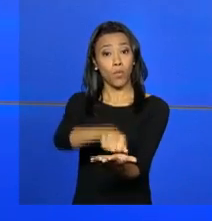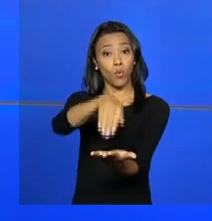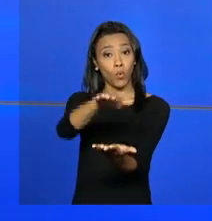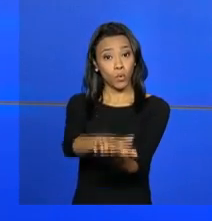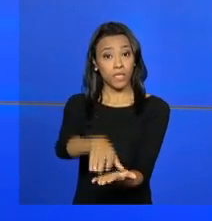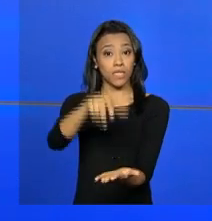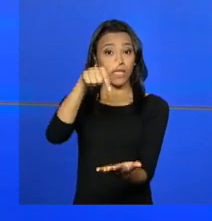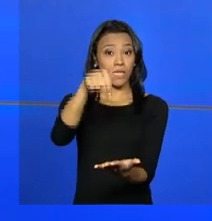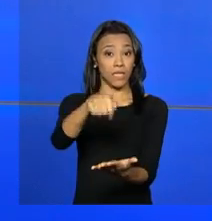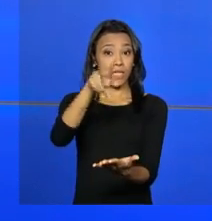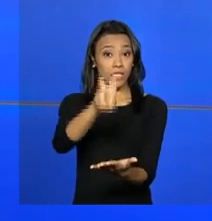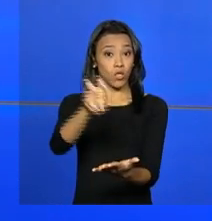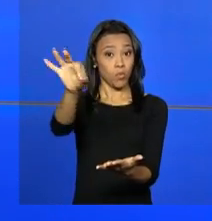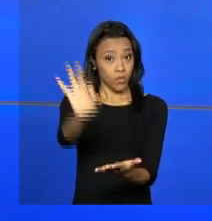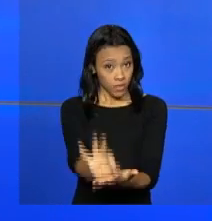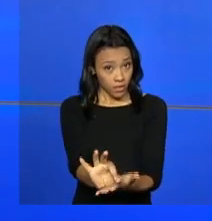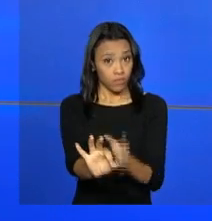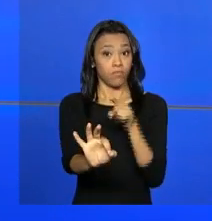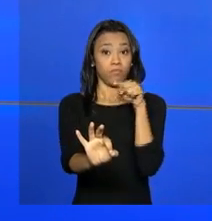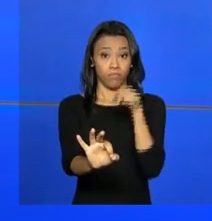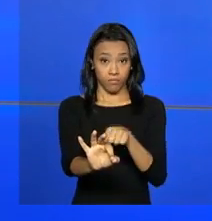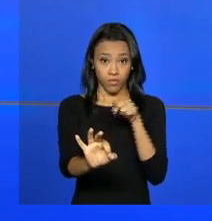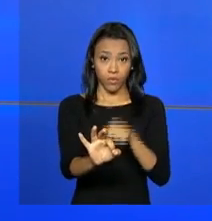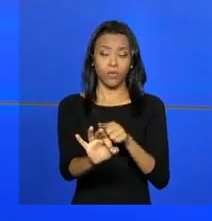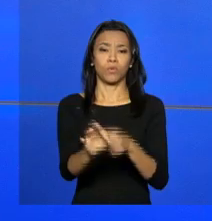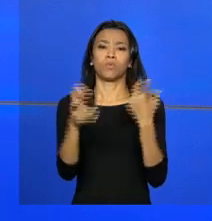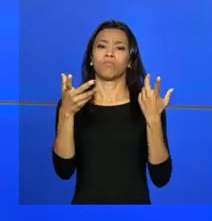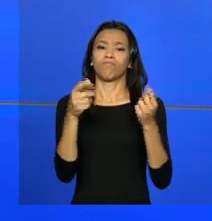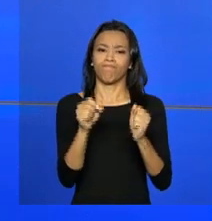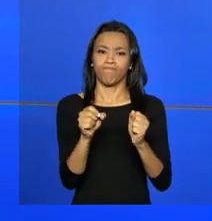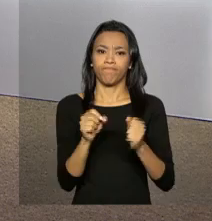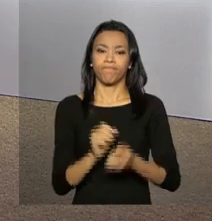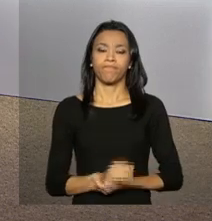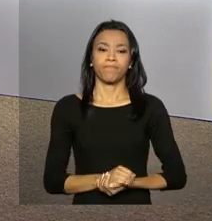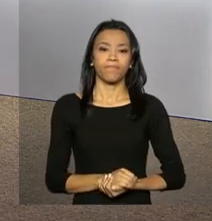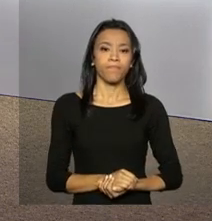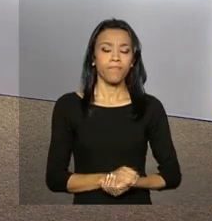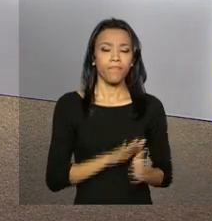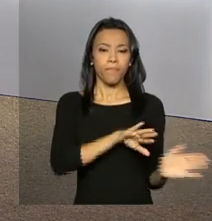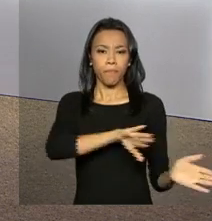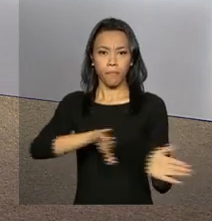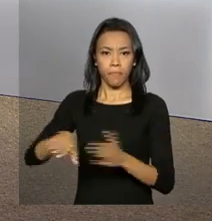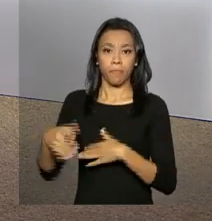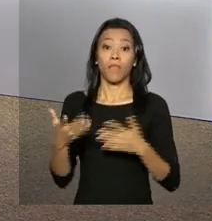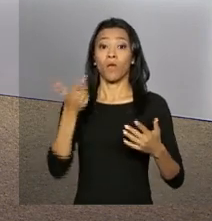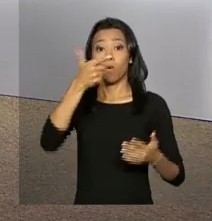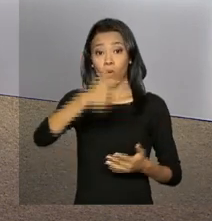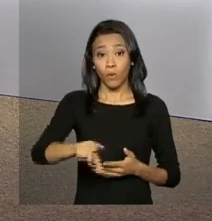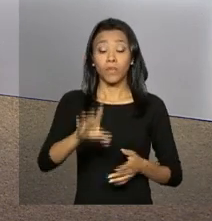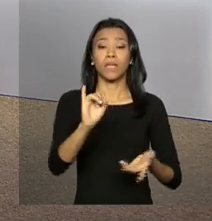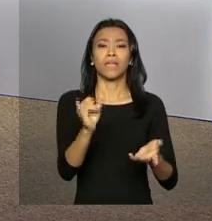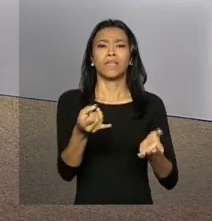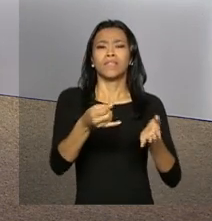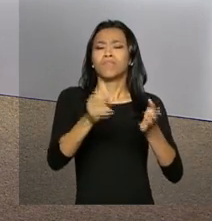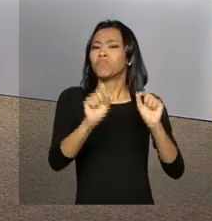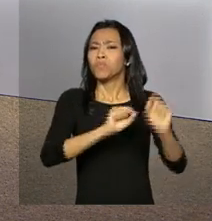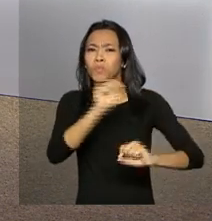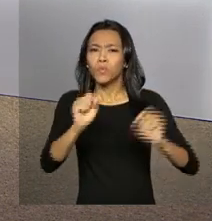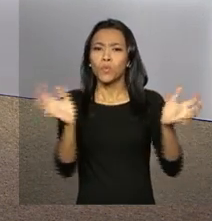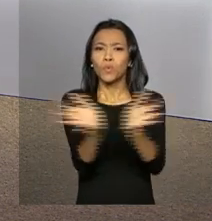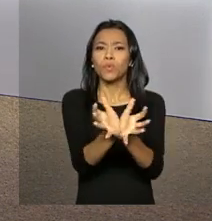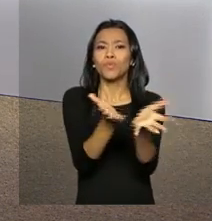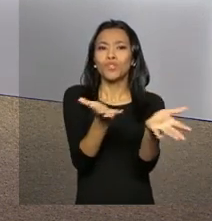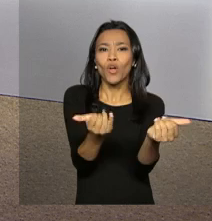75% sobre o imposto devido com correção monetária. A Identidade Jovem vai beneficiar cerca de